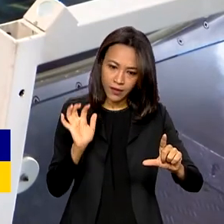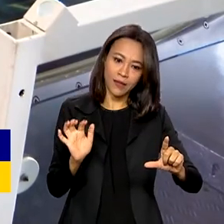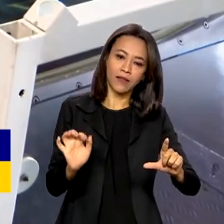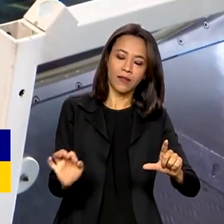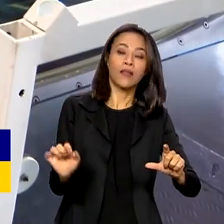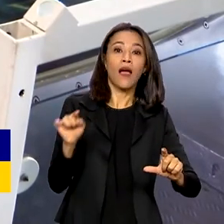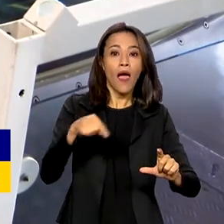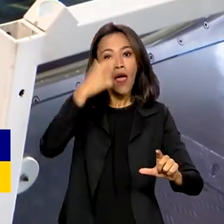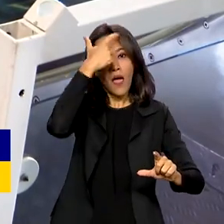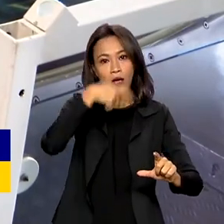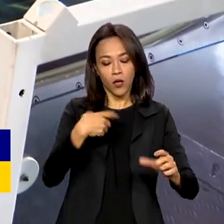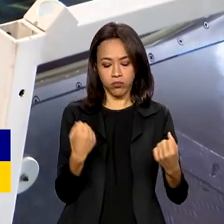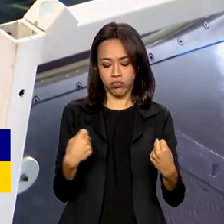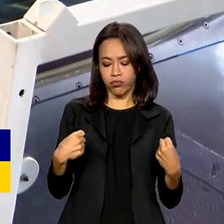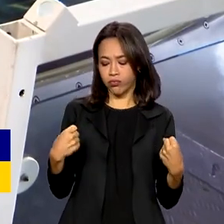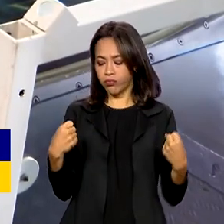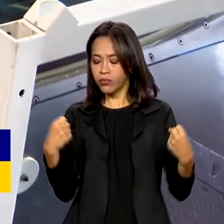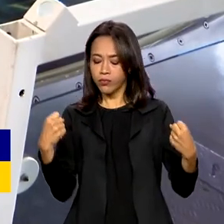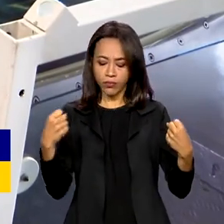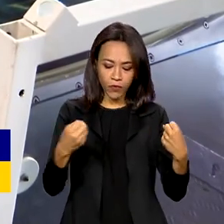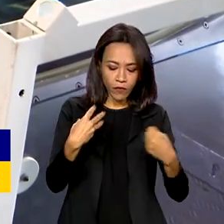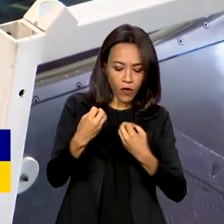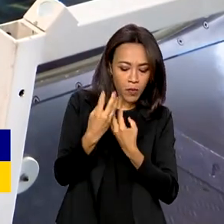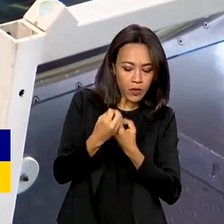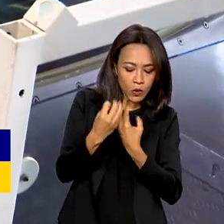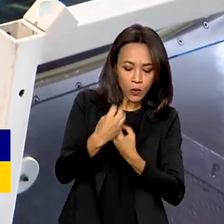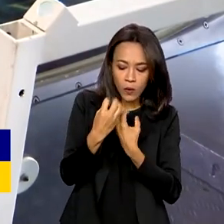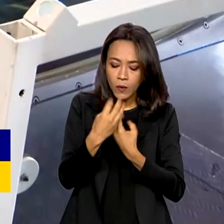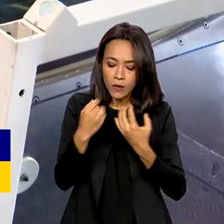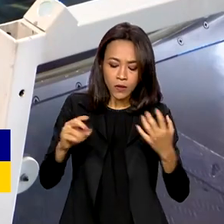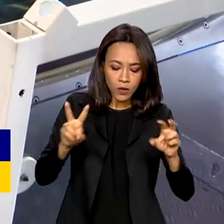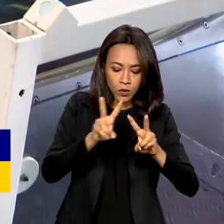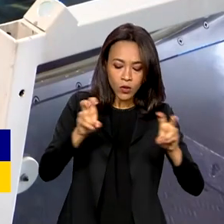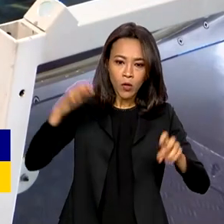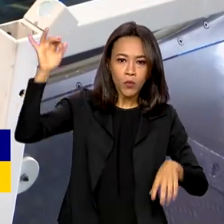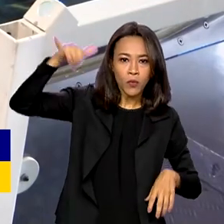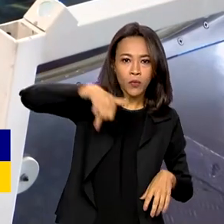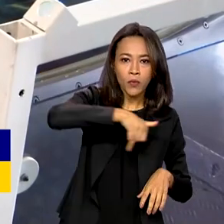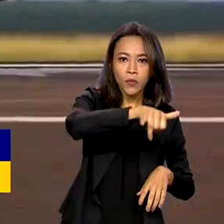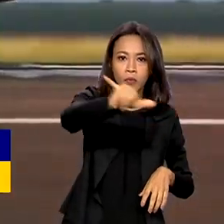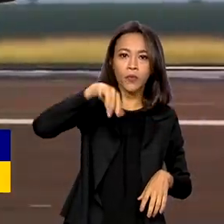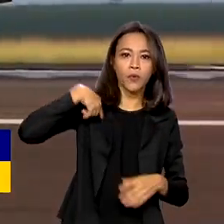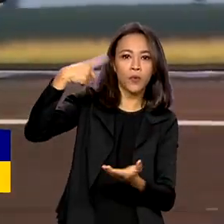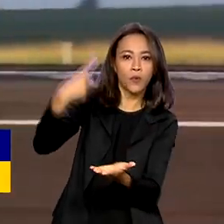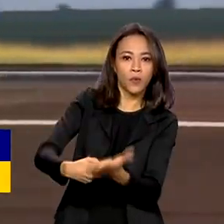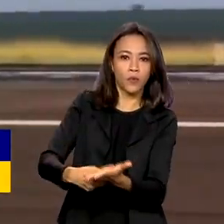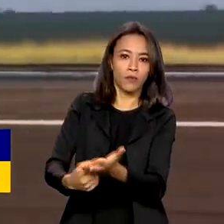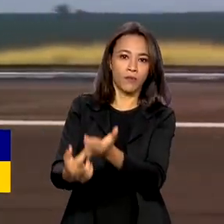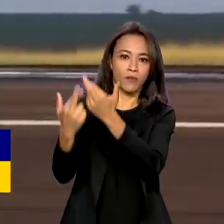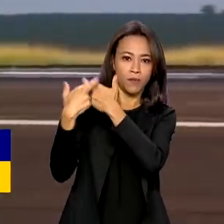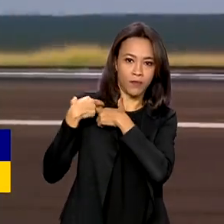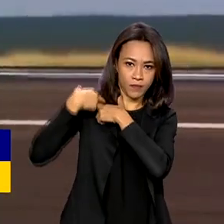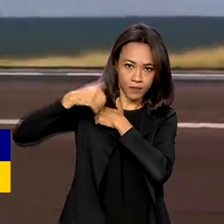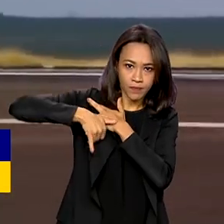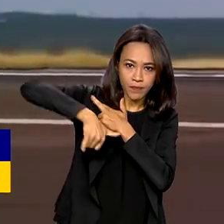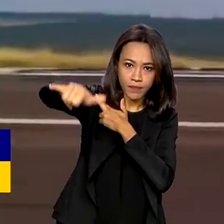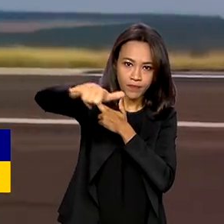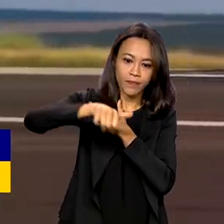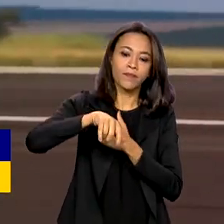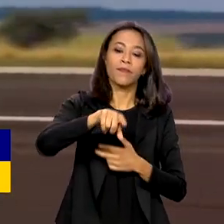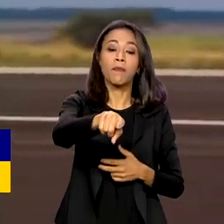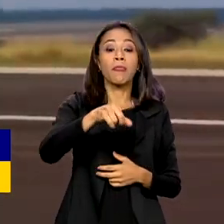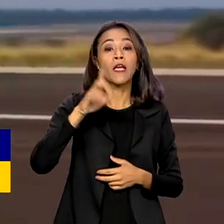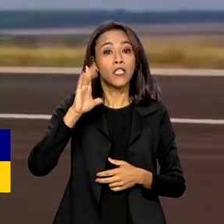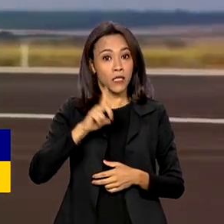dela que o piloto vai ter acesso a todas as informações sobre o voo e sobre a missão. No Brasil, quatro Gripen já